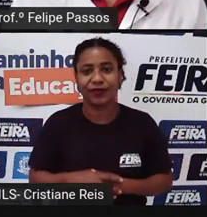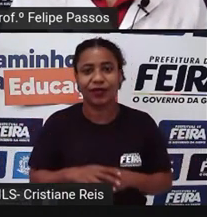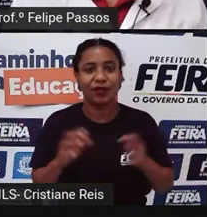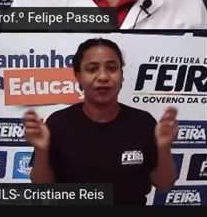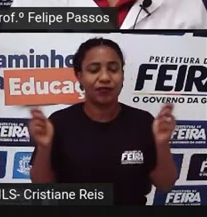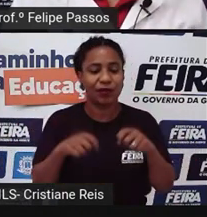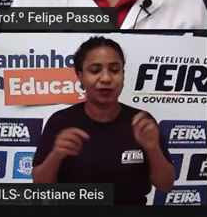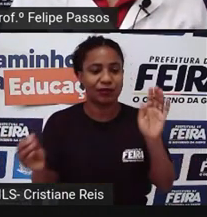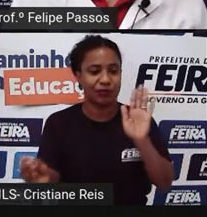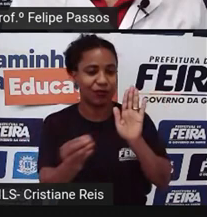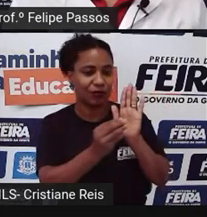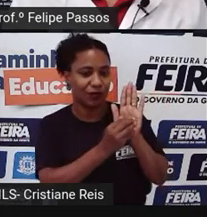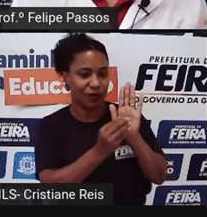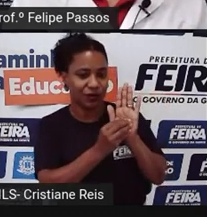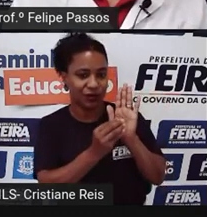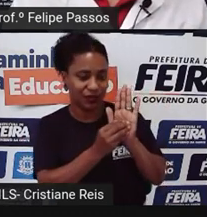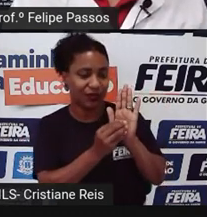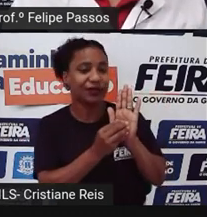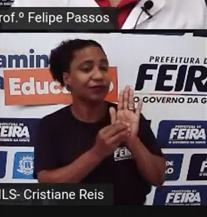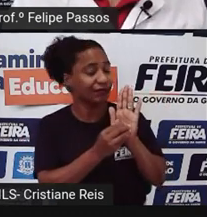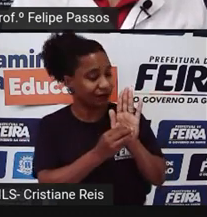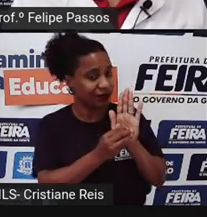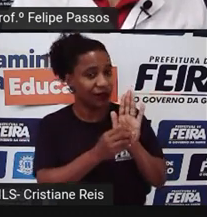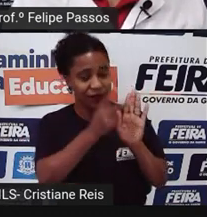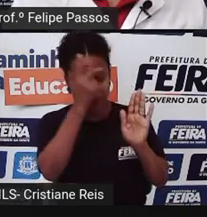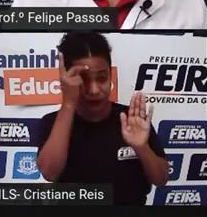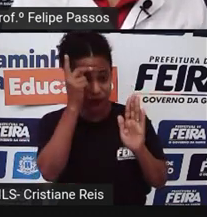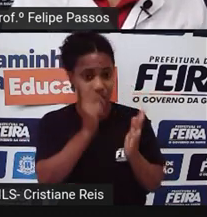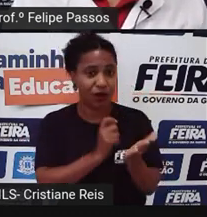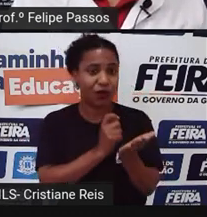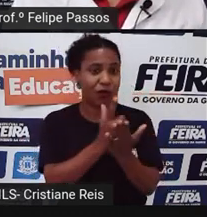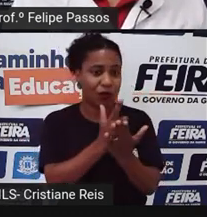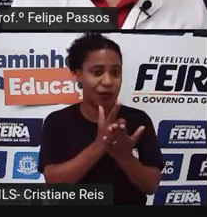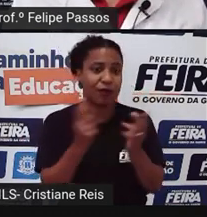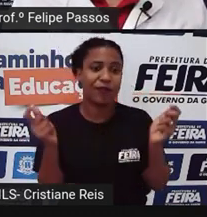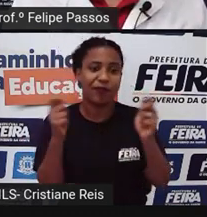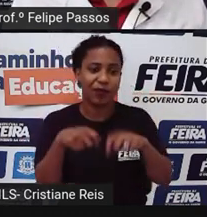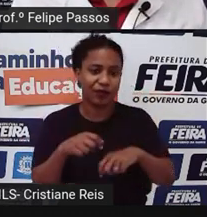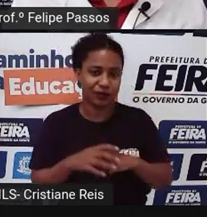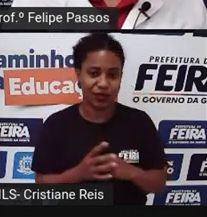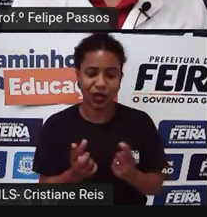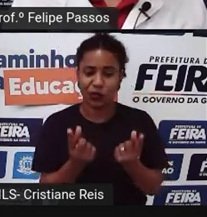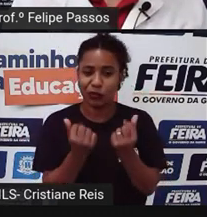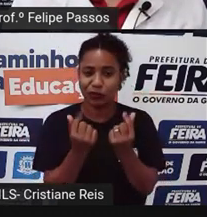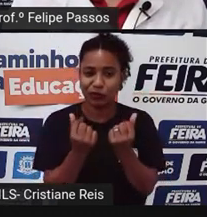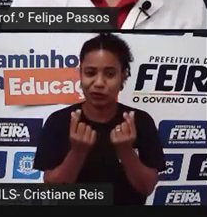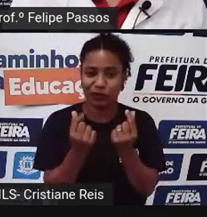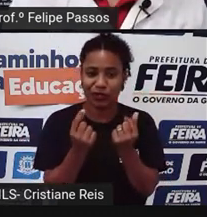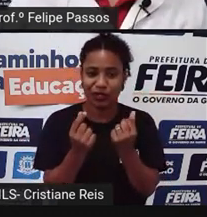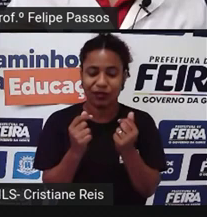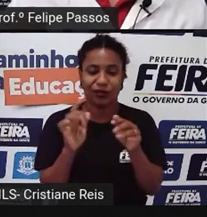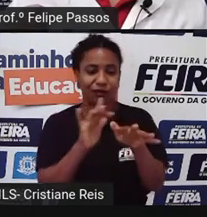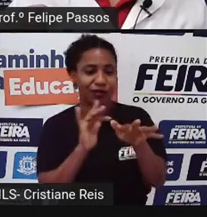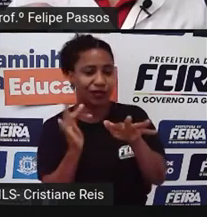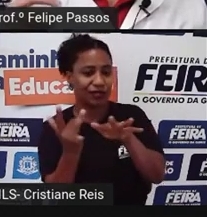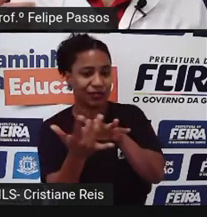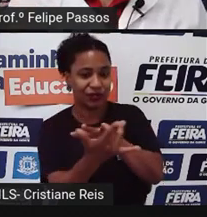postar lá numa rede social o seu produto e alguém vai lá e compra. Então, dinheiro é movimentado na rede social.